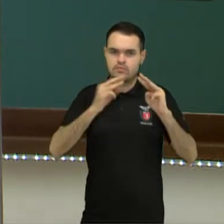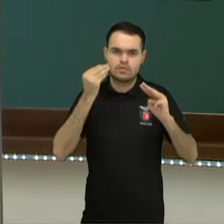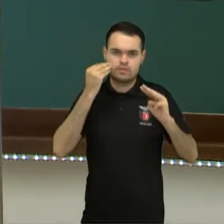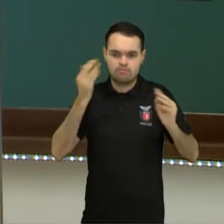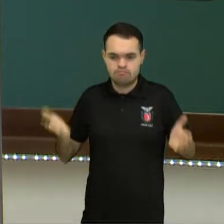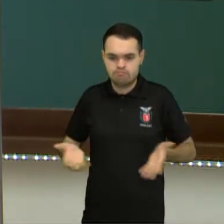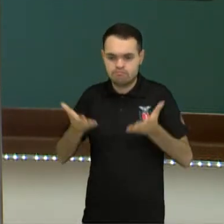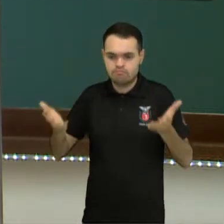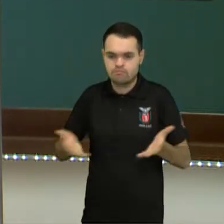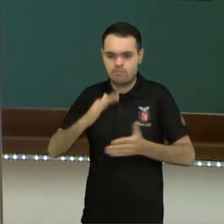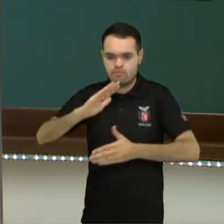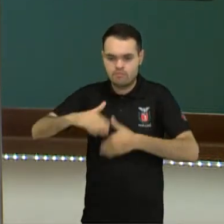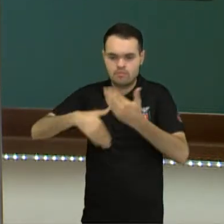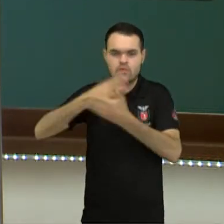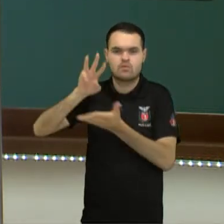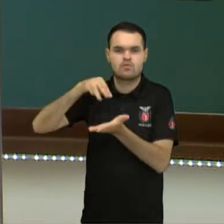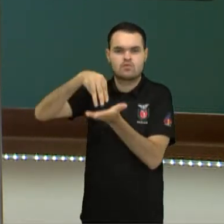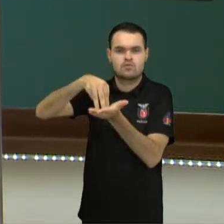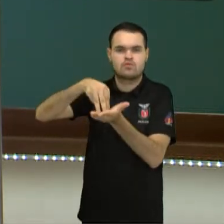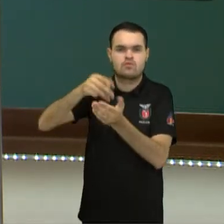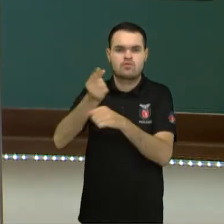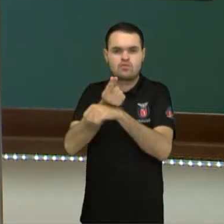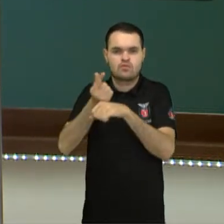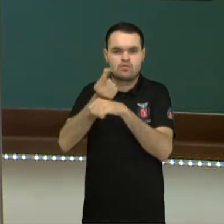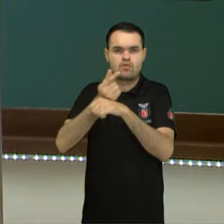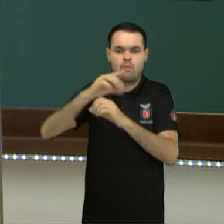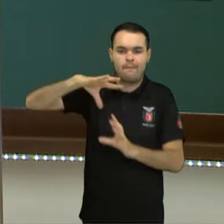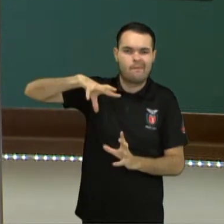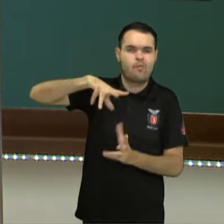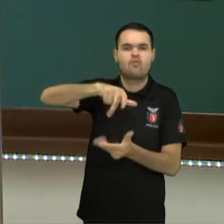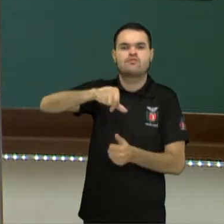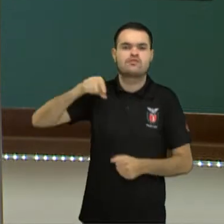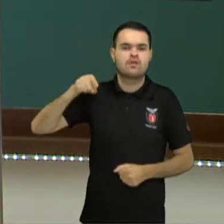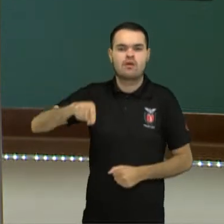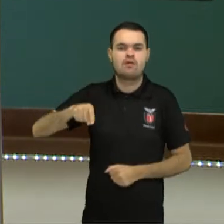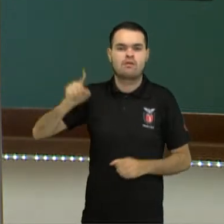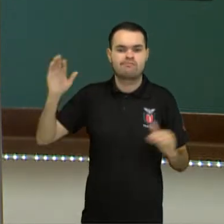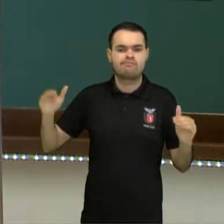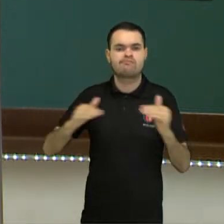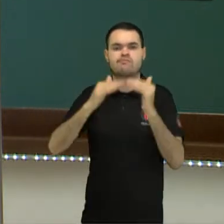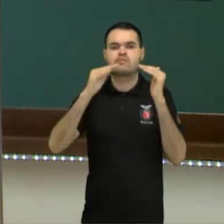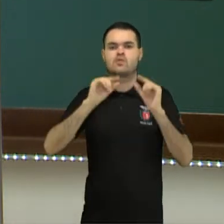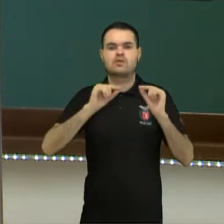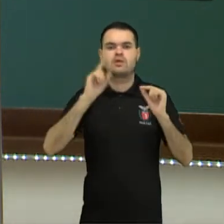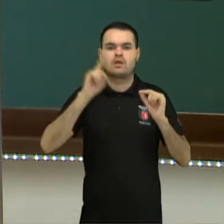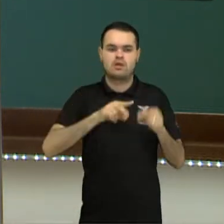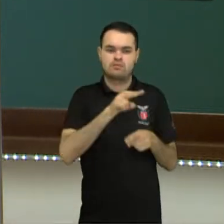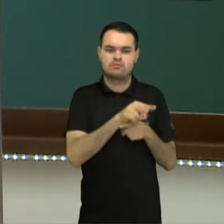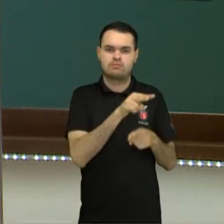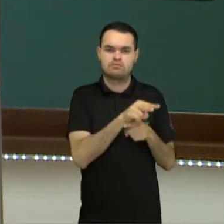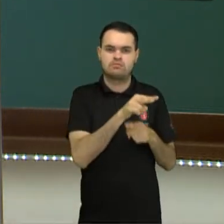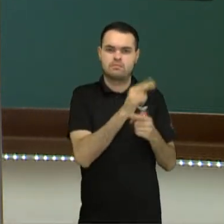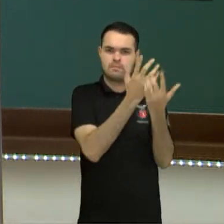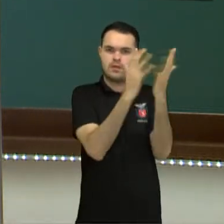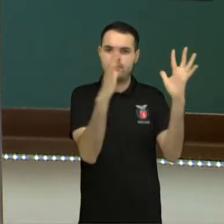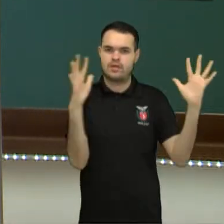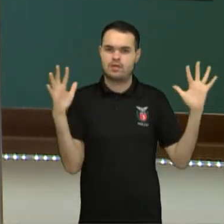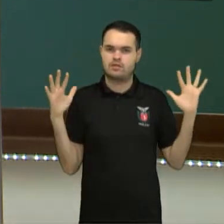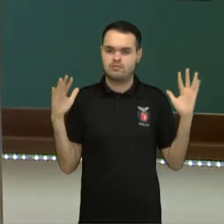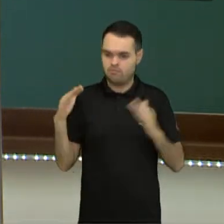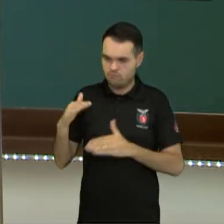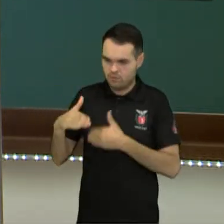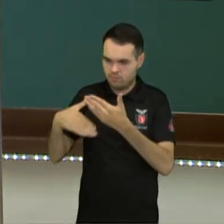de desenvolvimento econômico mundial, compatível com a conservação do meio